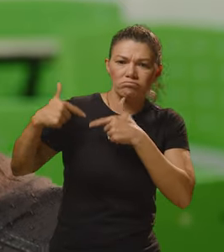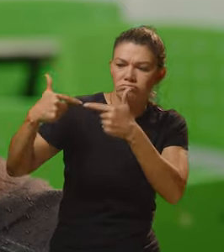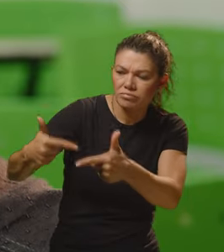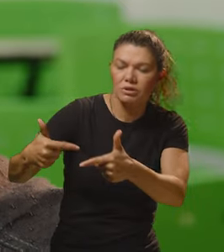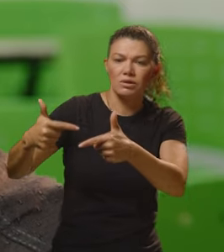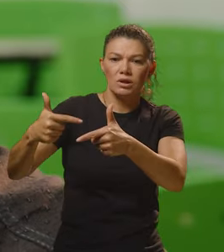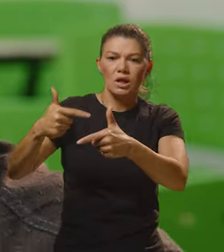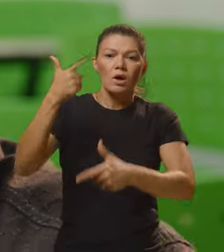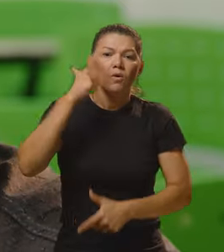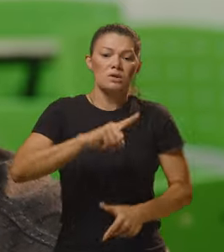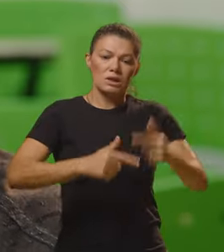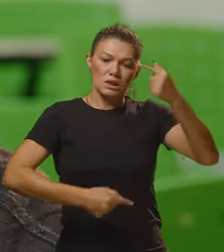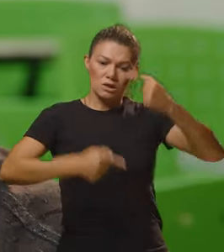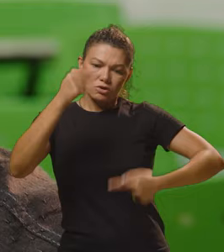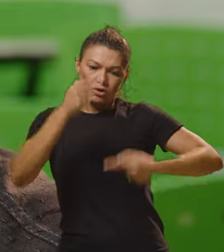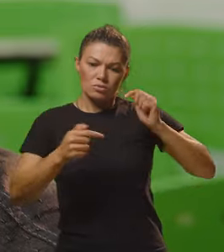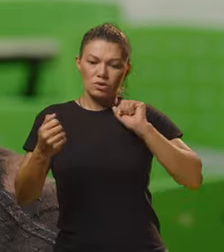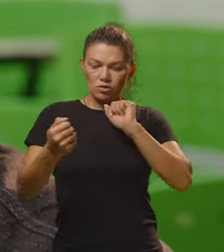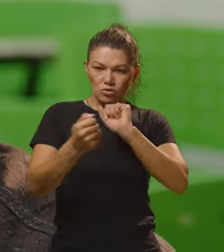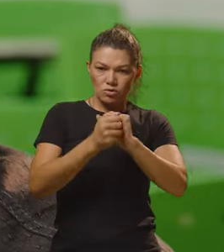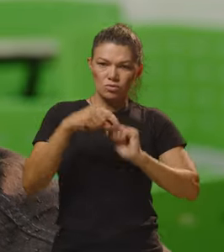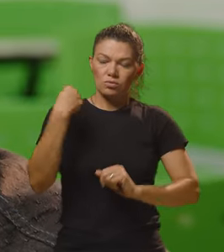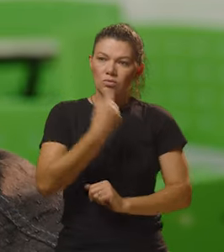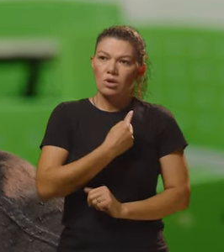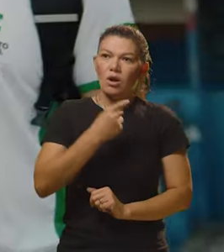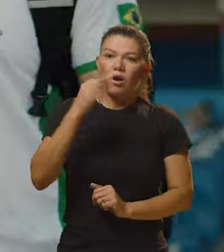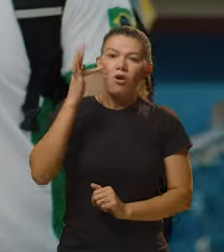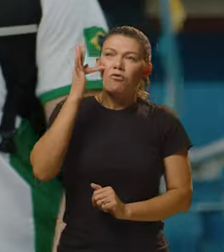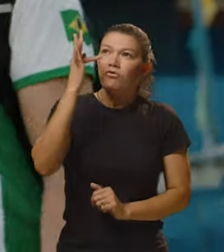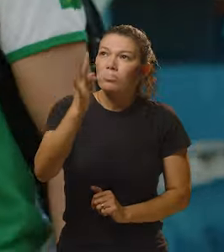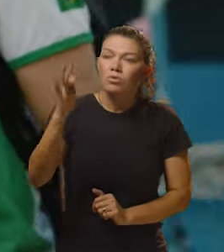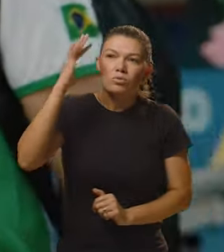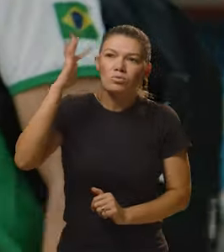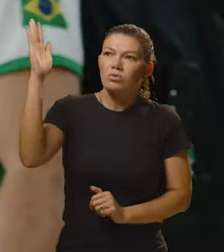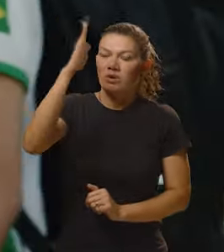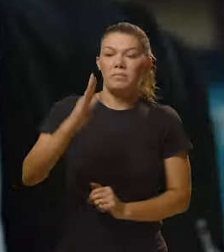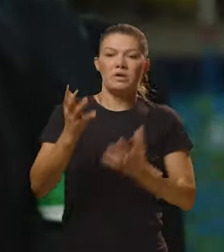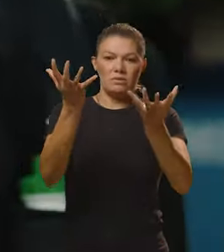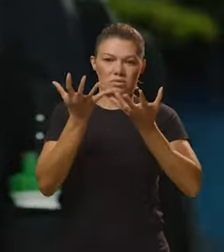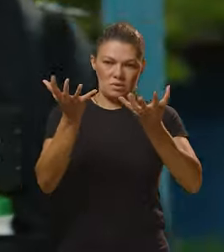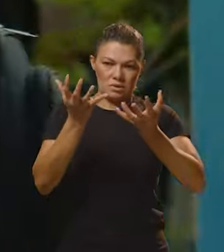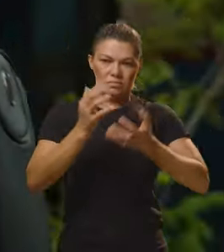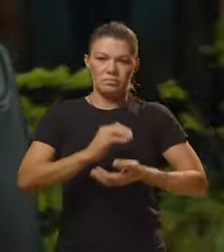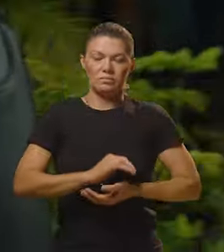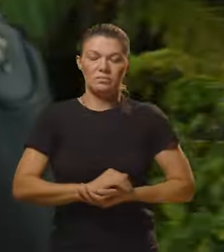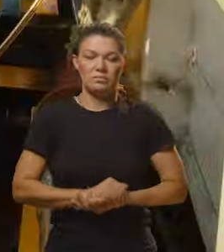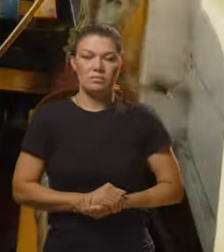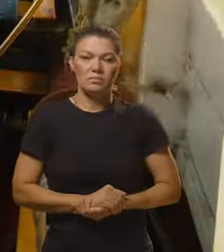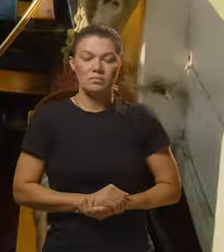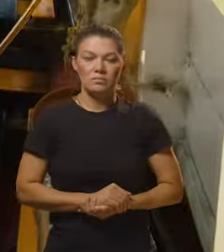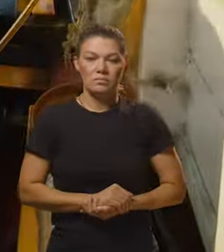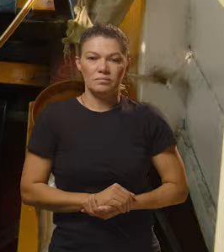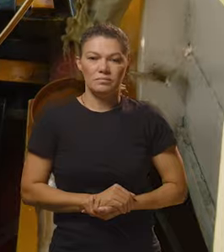ativos, e que possam discutir conosco qual o Brasil que a gente quer.